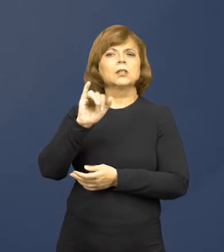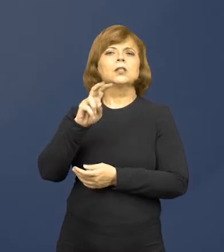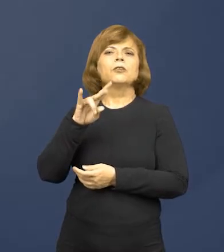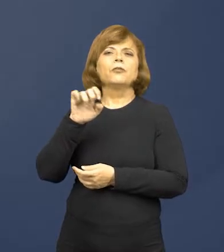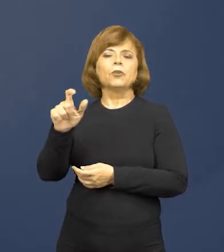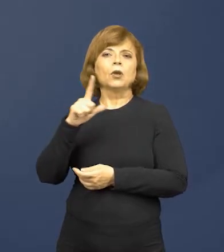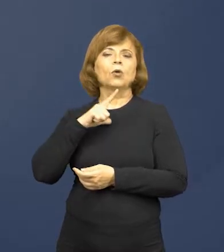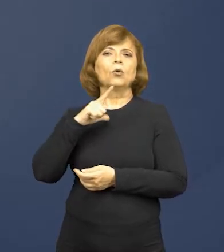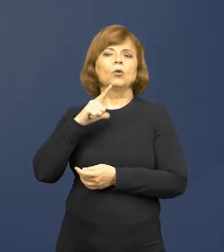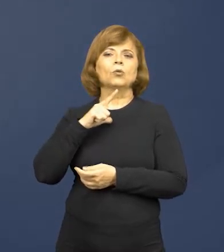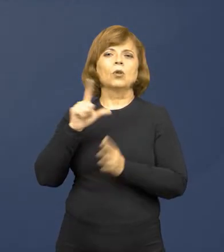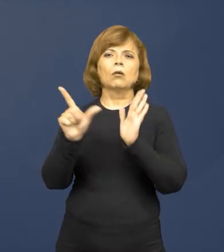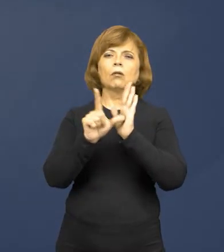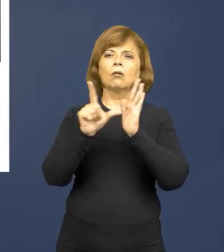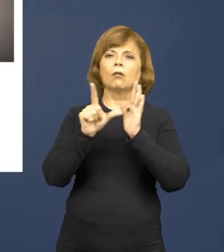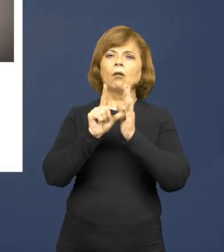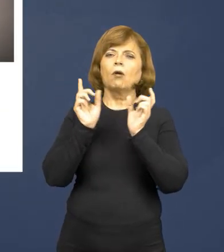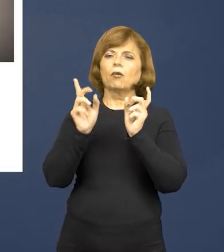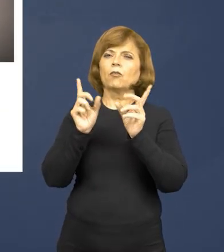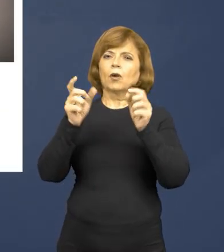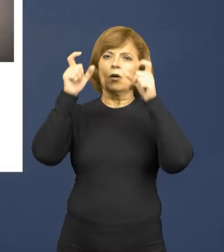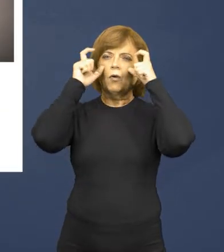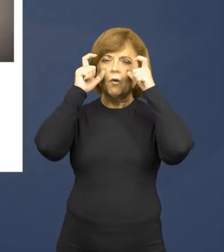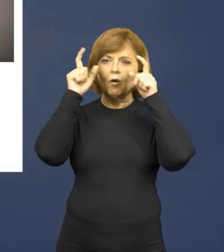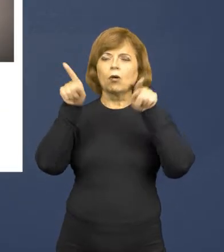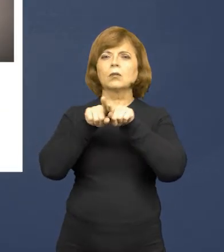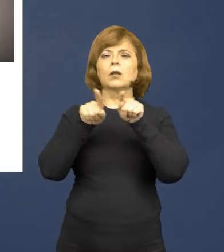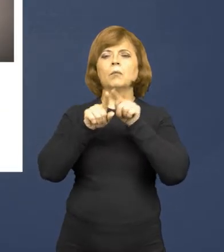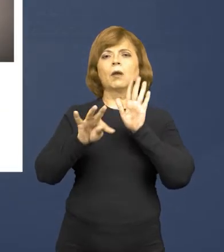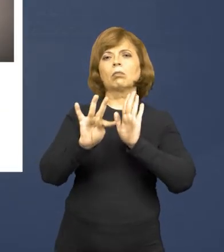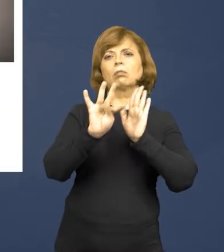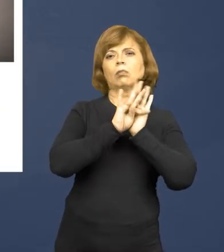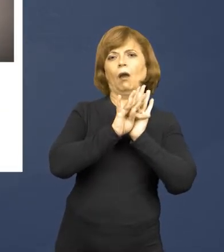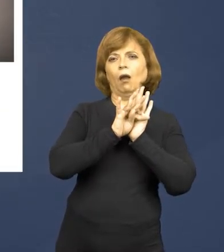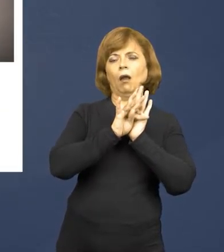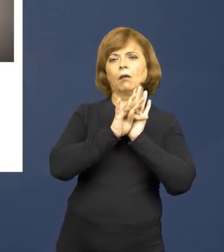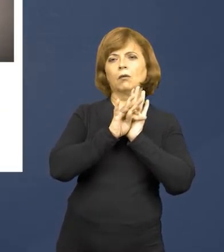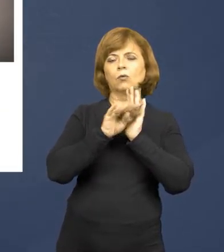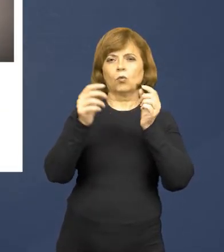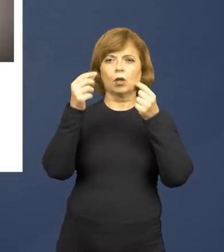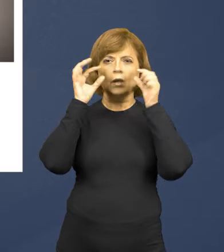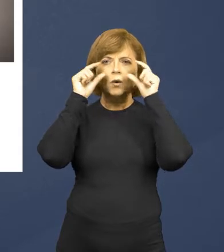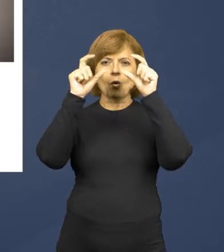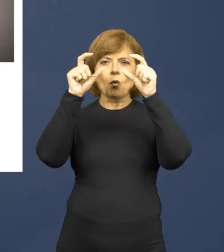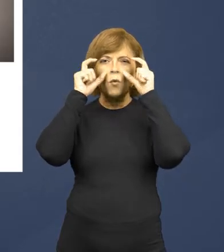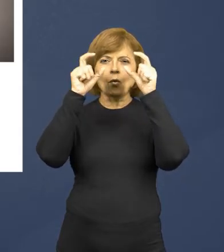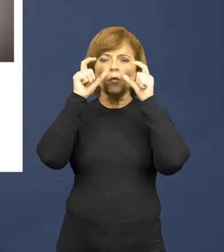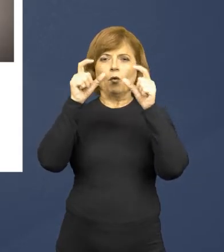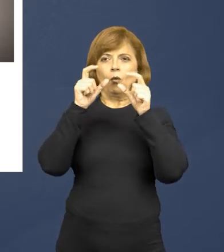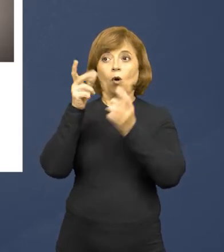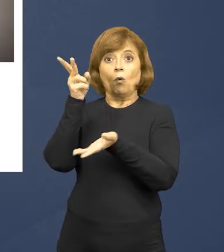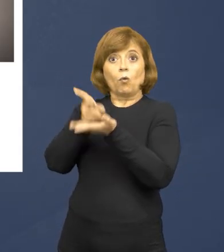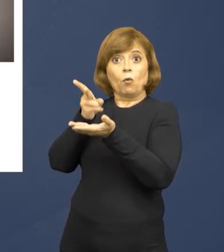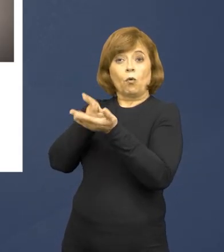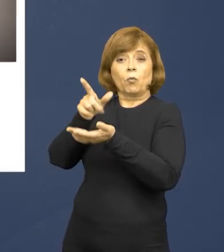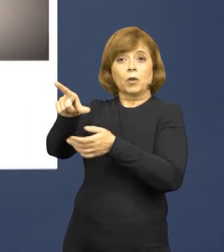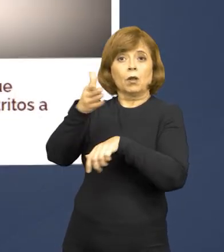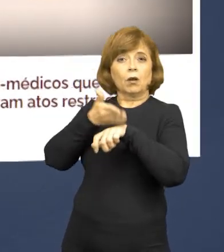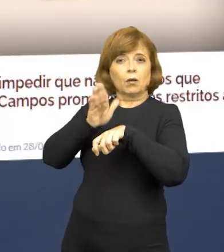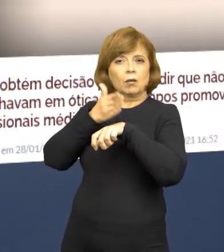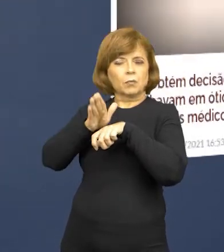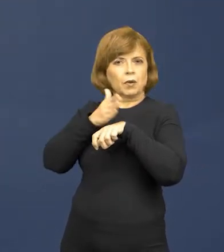óticas e de técnicos optometristas, tendo em vista que os mesmos estavam